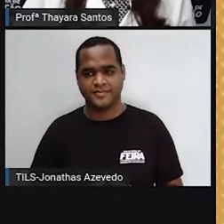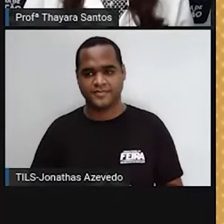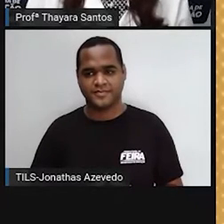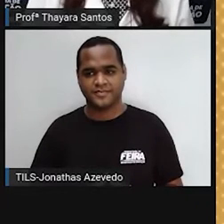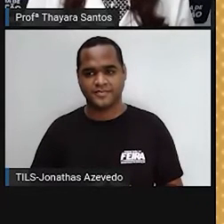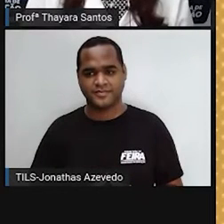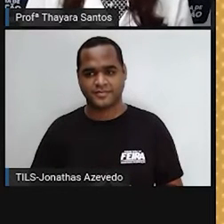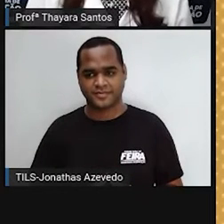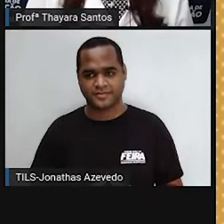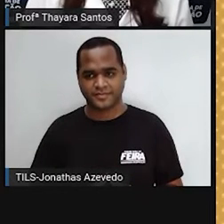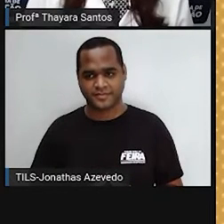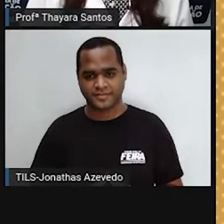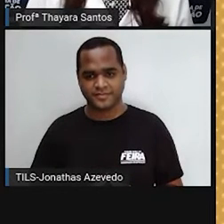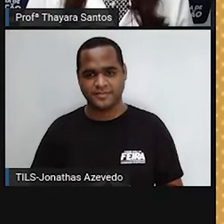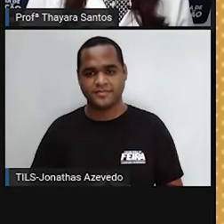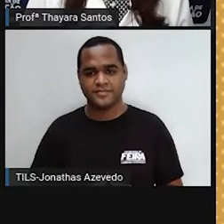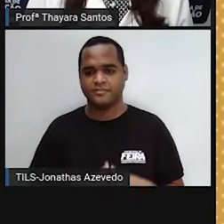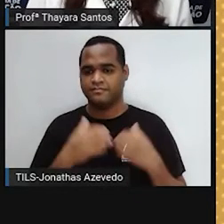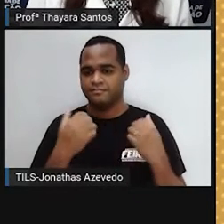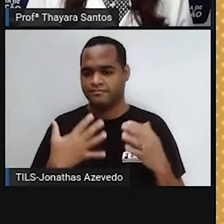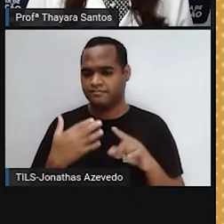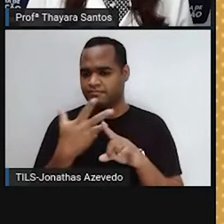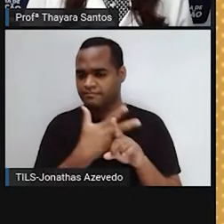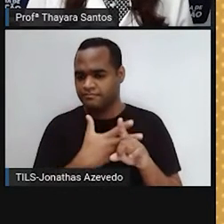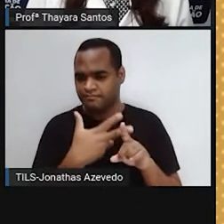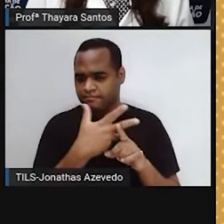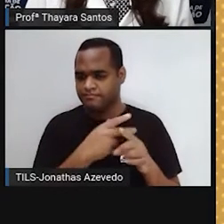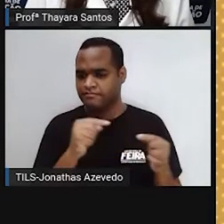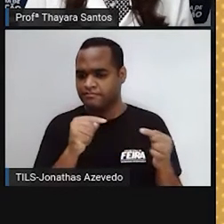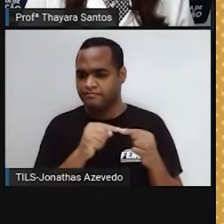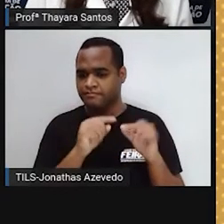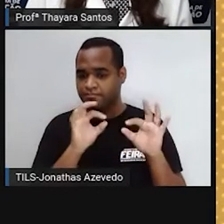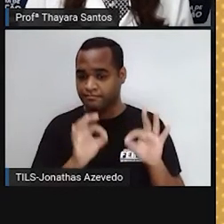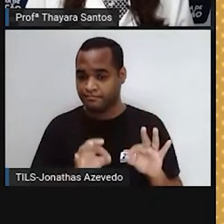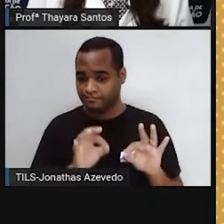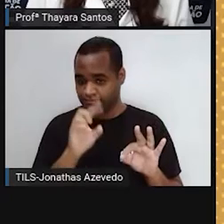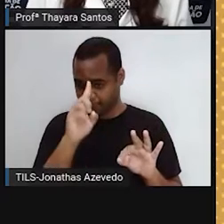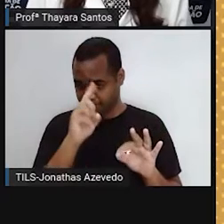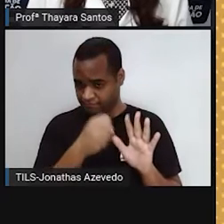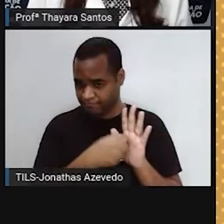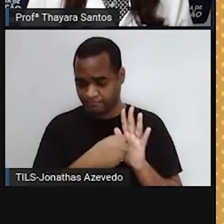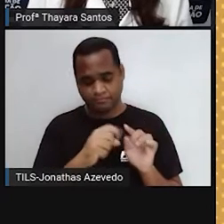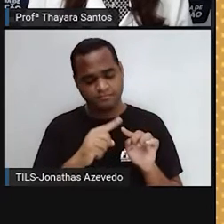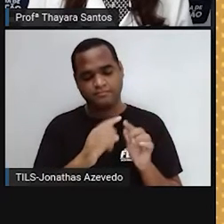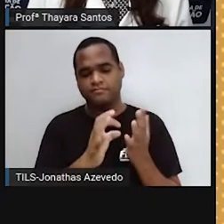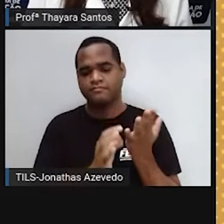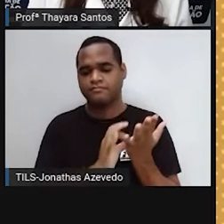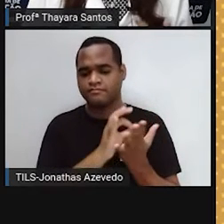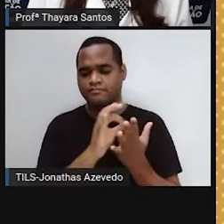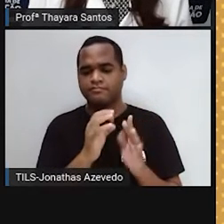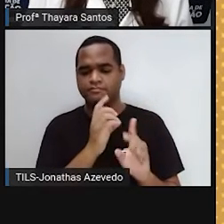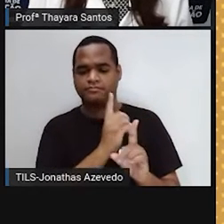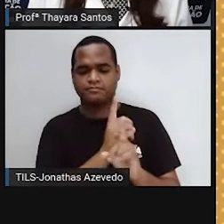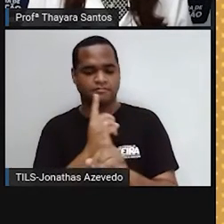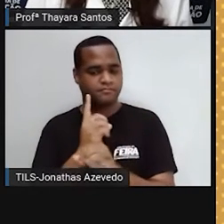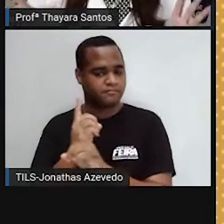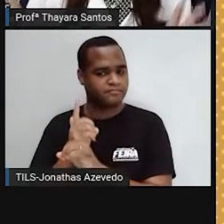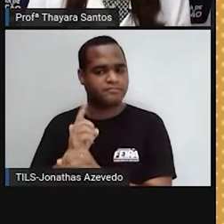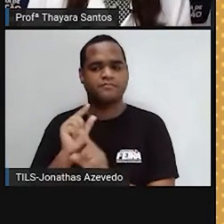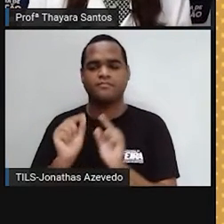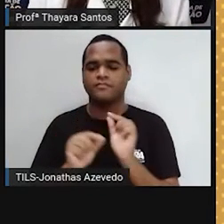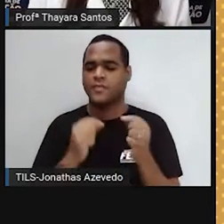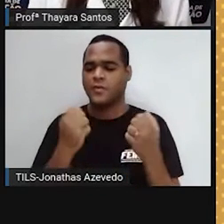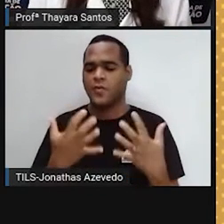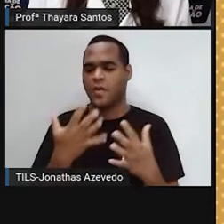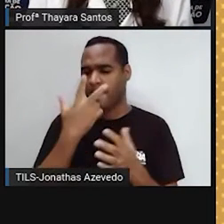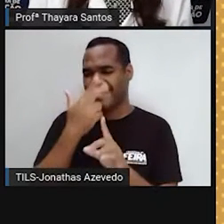Então, quando a gente procura uma definição de célula, a gente encontra sempre essa que está aí, ou então